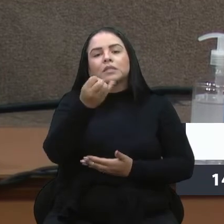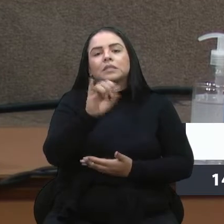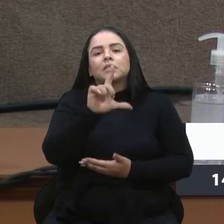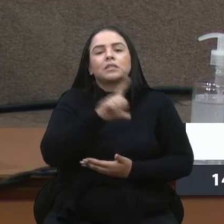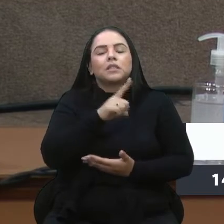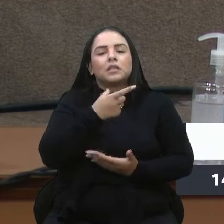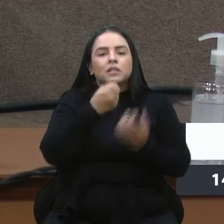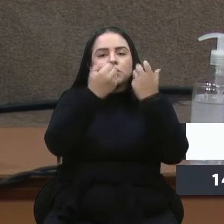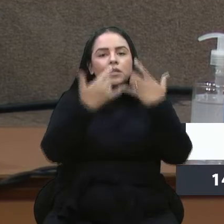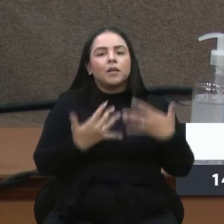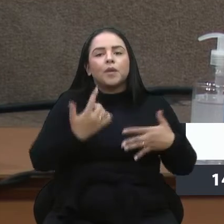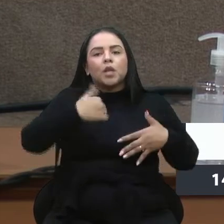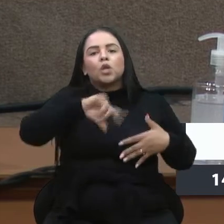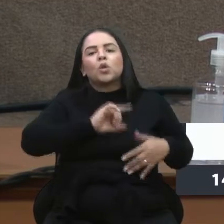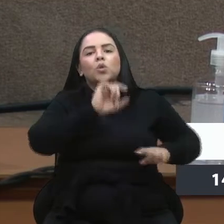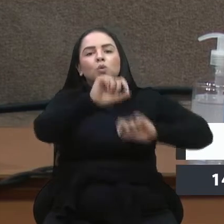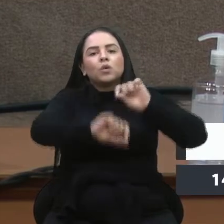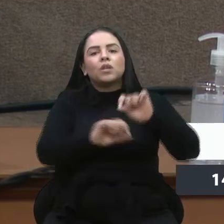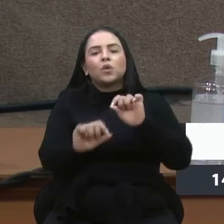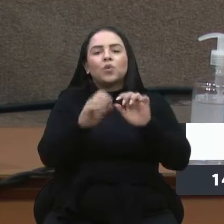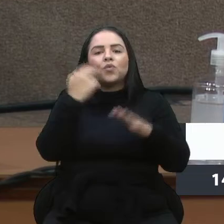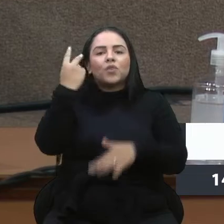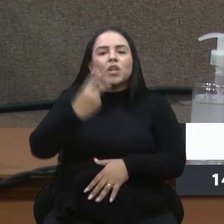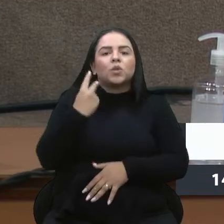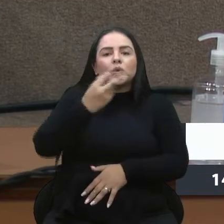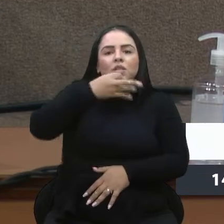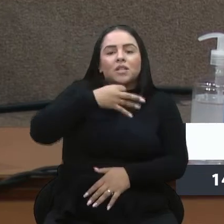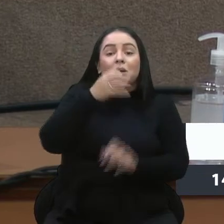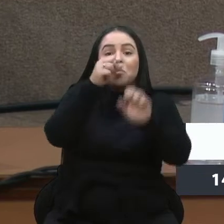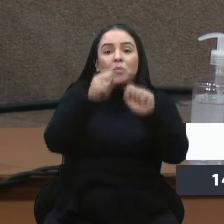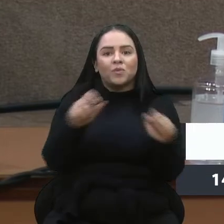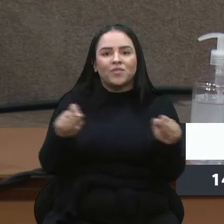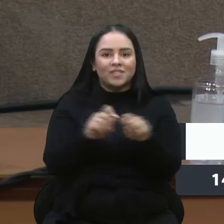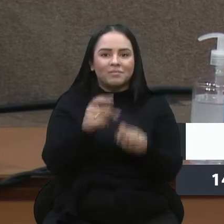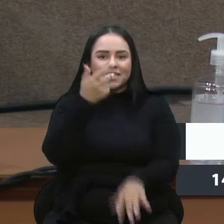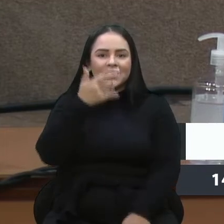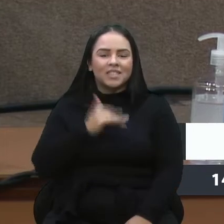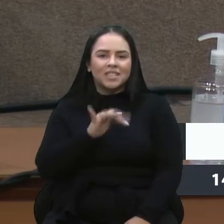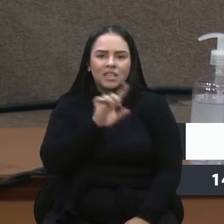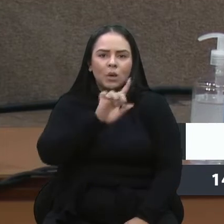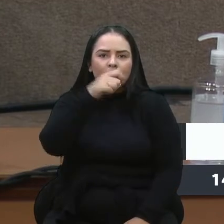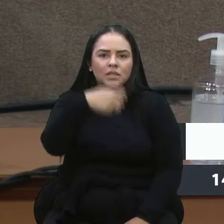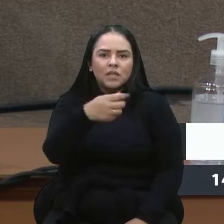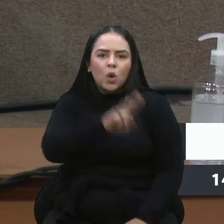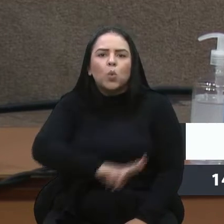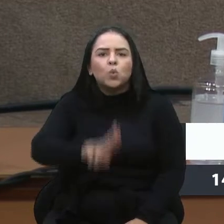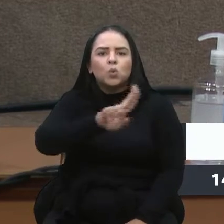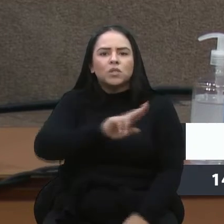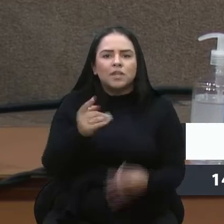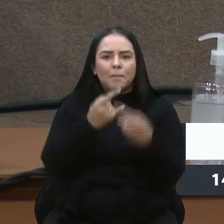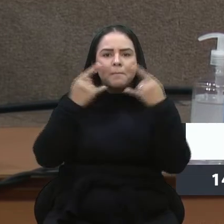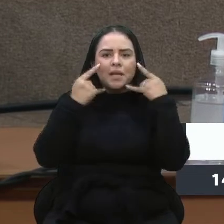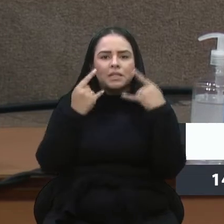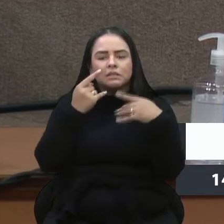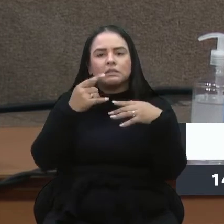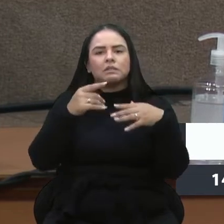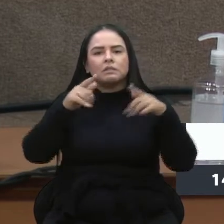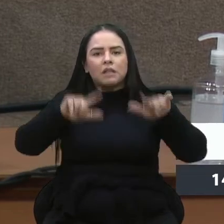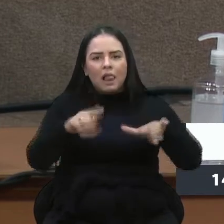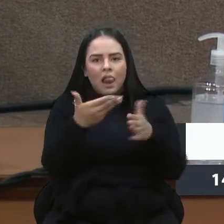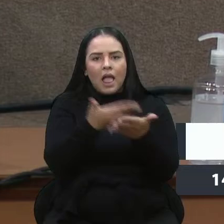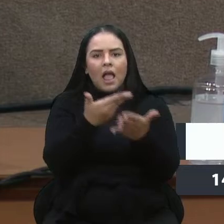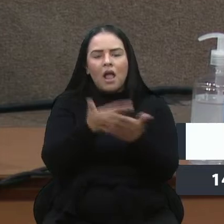puder nos dizer o que o vereador de Caxias do Sul pode fazer para que as crianças não usem mais máscaras na sala de aula, inclusive falar para o